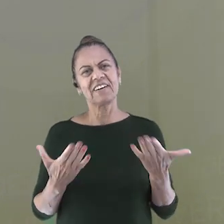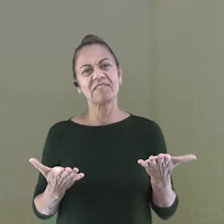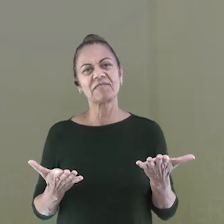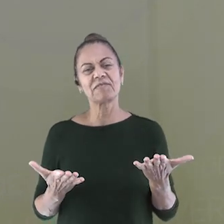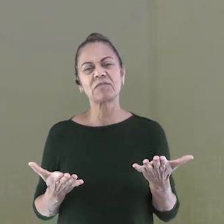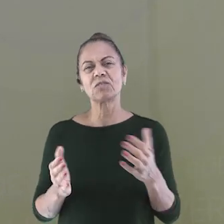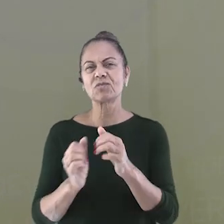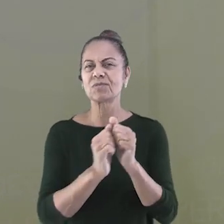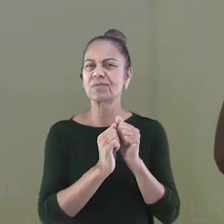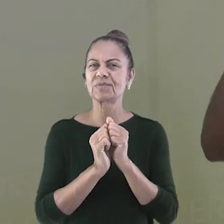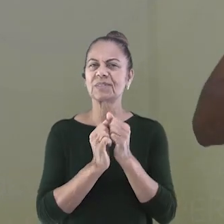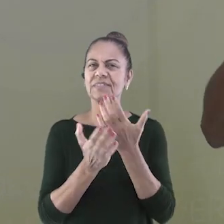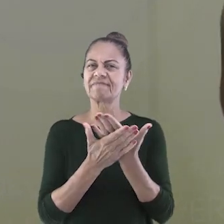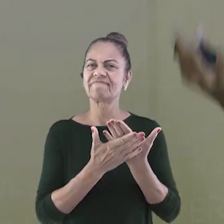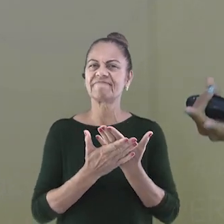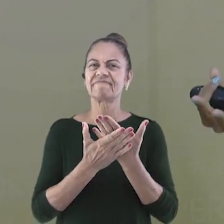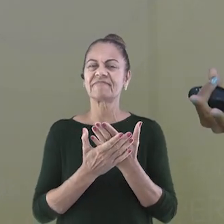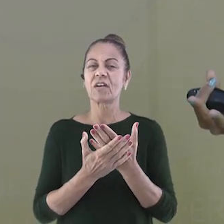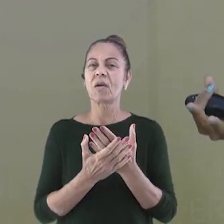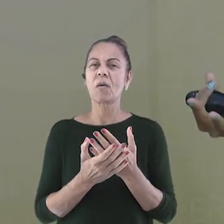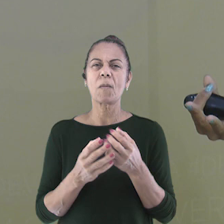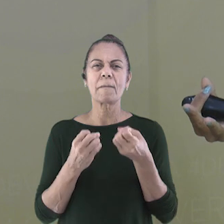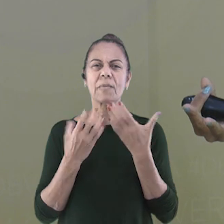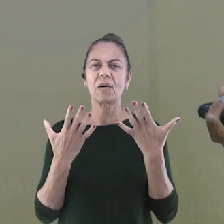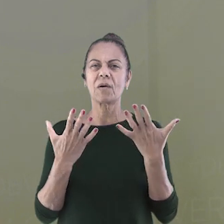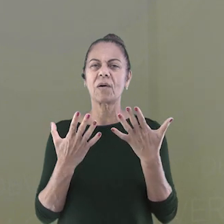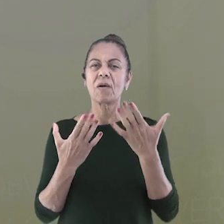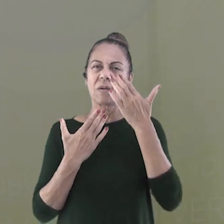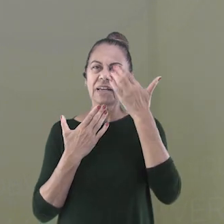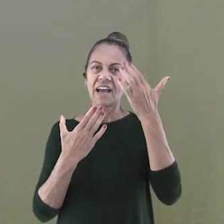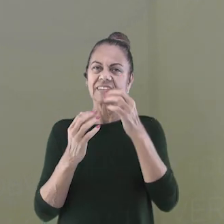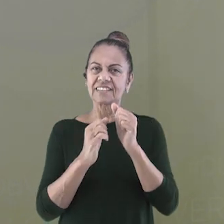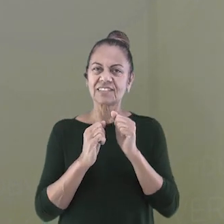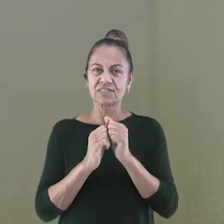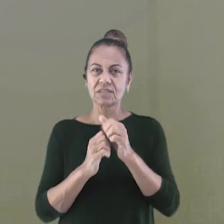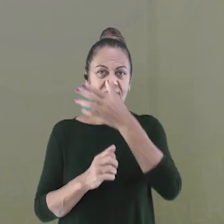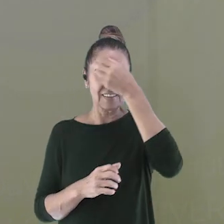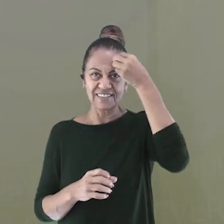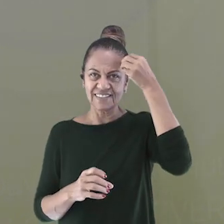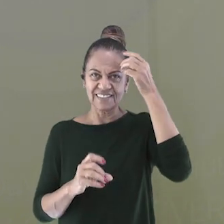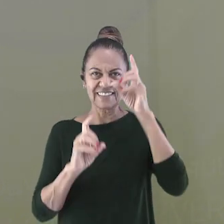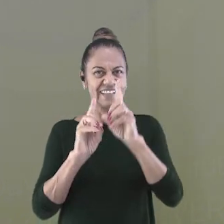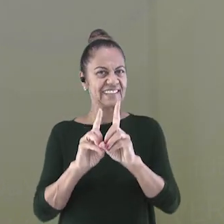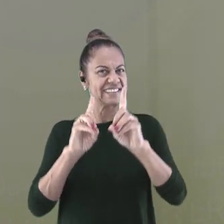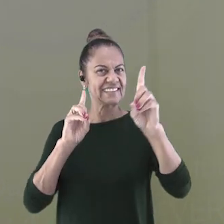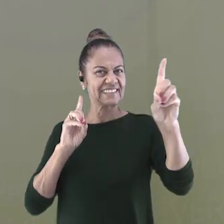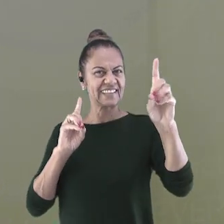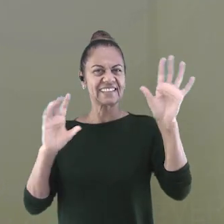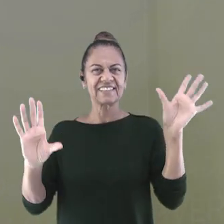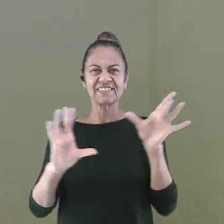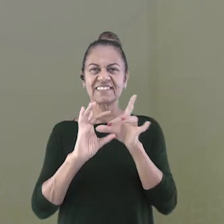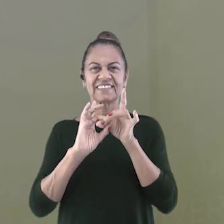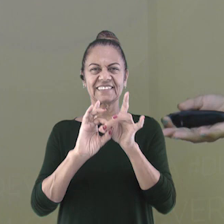.br Foi ótimo estar com vocês, turma. Obrigada pela companhia de sempre. E não